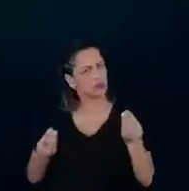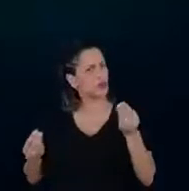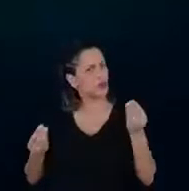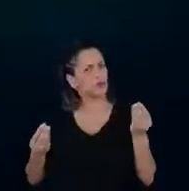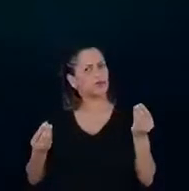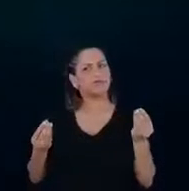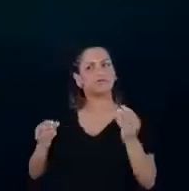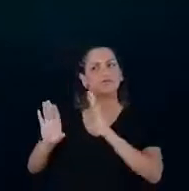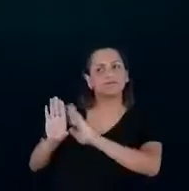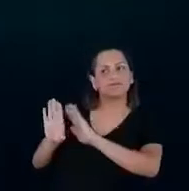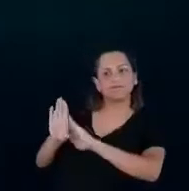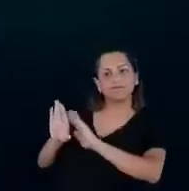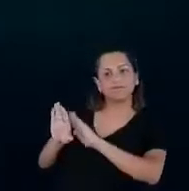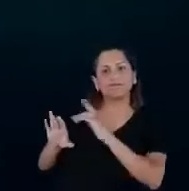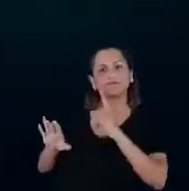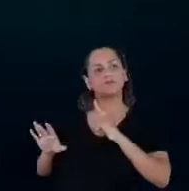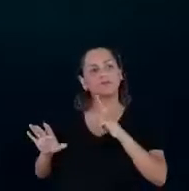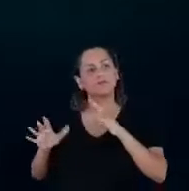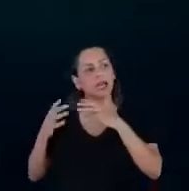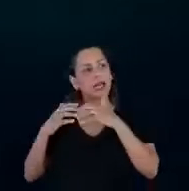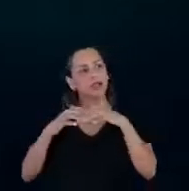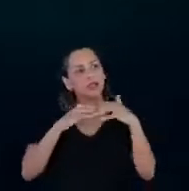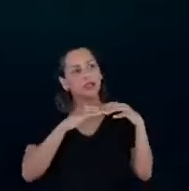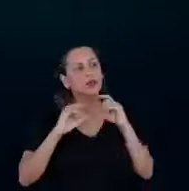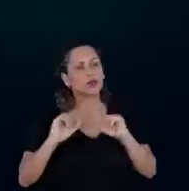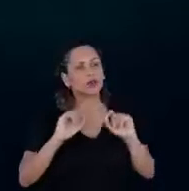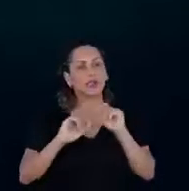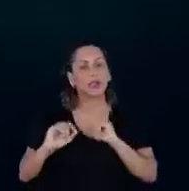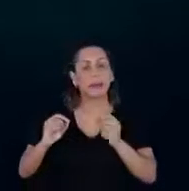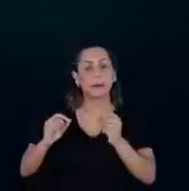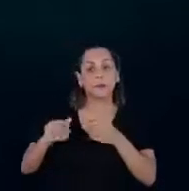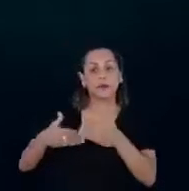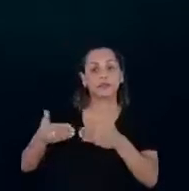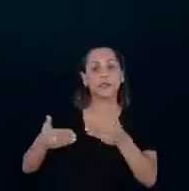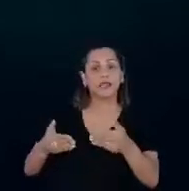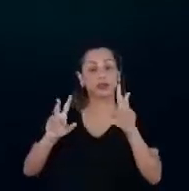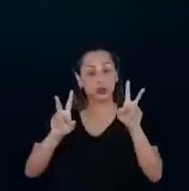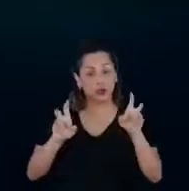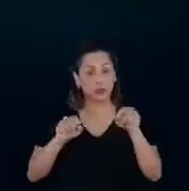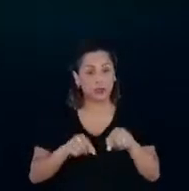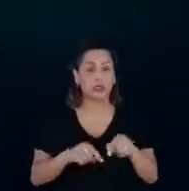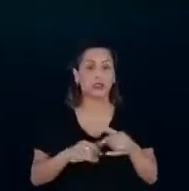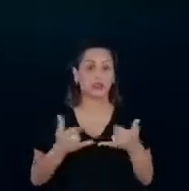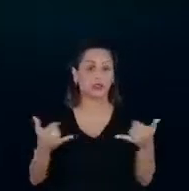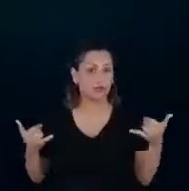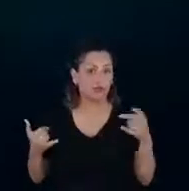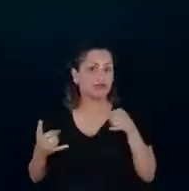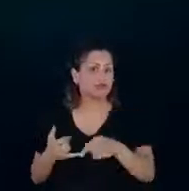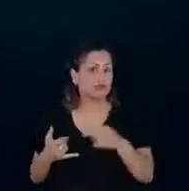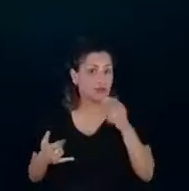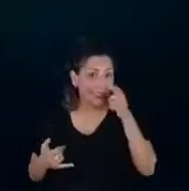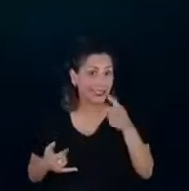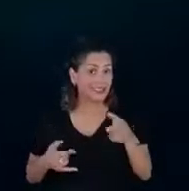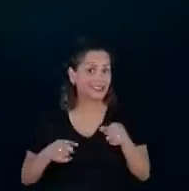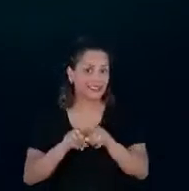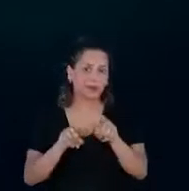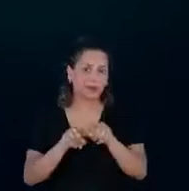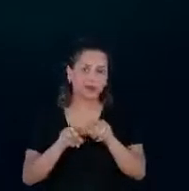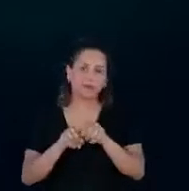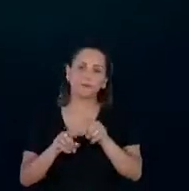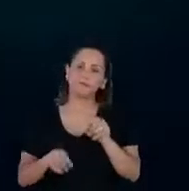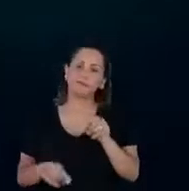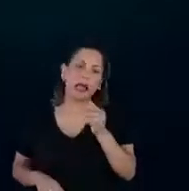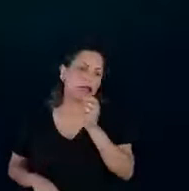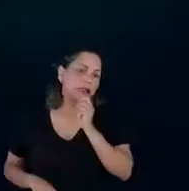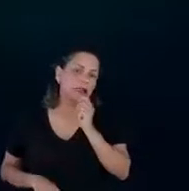qual foi a lógica daquele processo ali também do ponto de vista energético. Então, é uma ferramenta bem interessante, a gente nem consegue detalhar